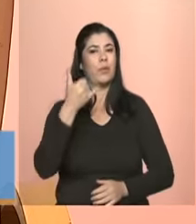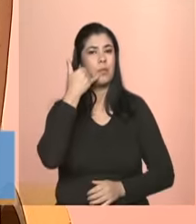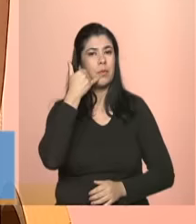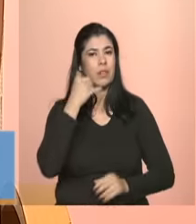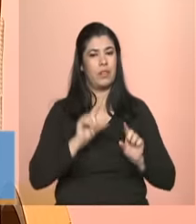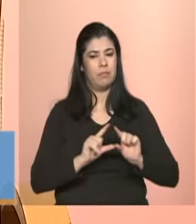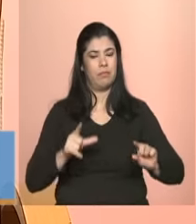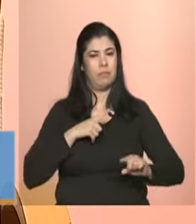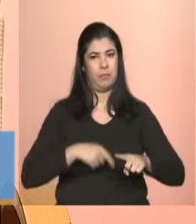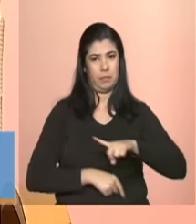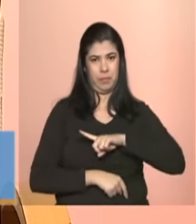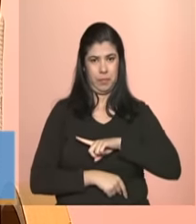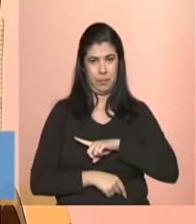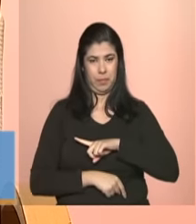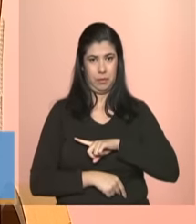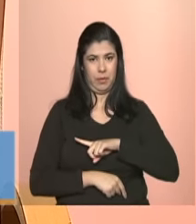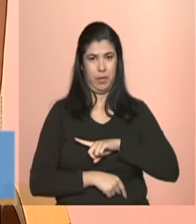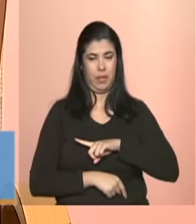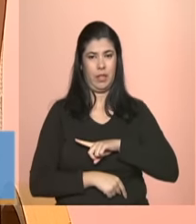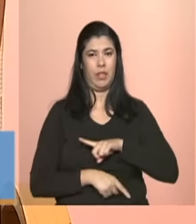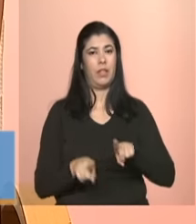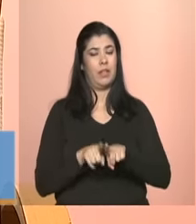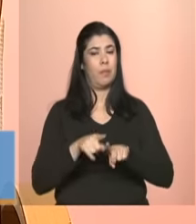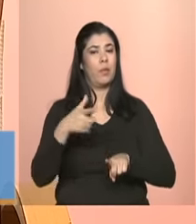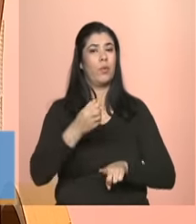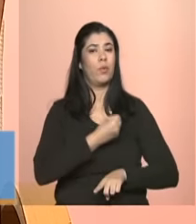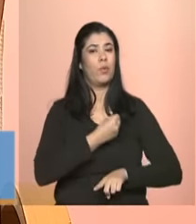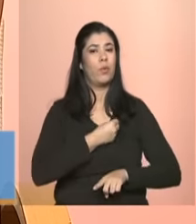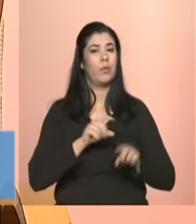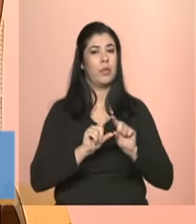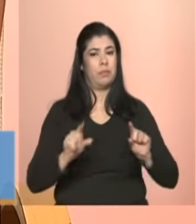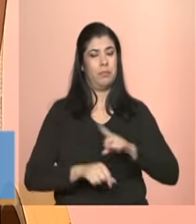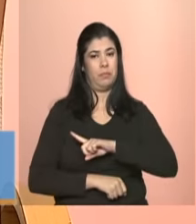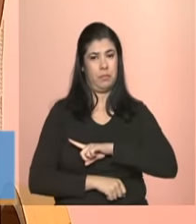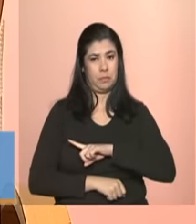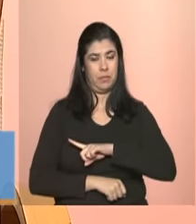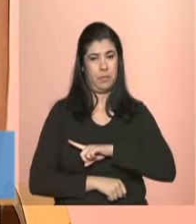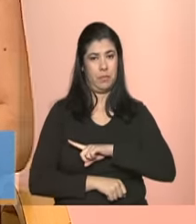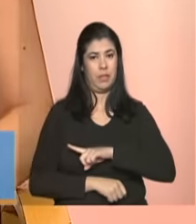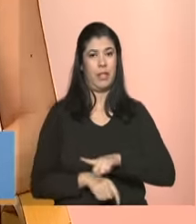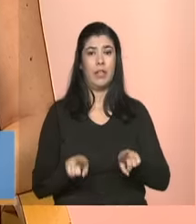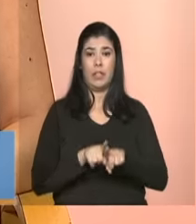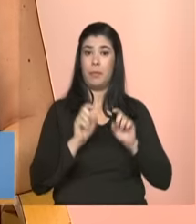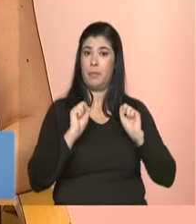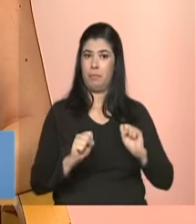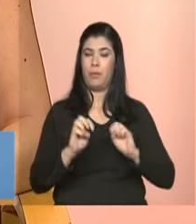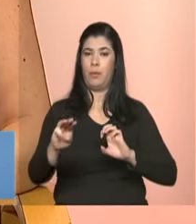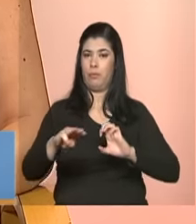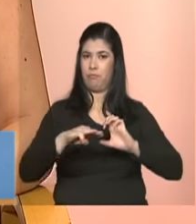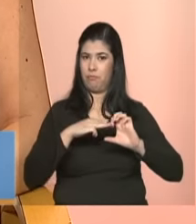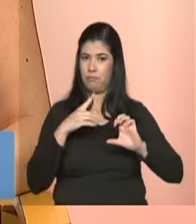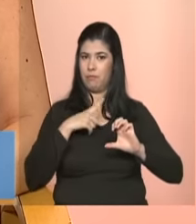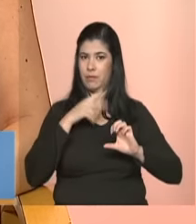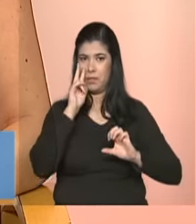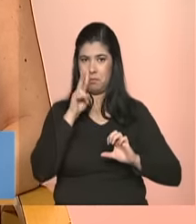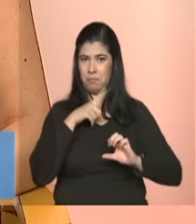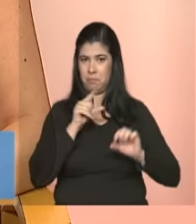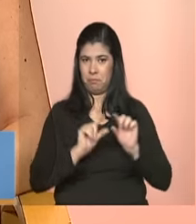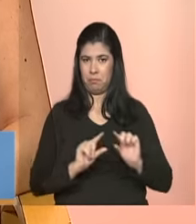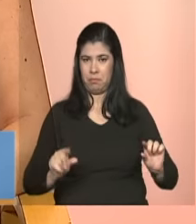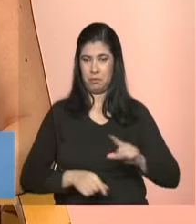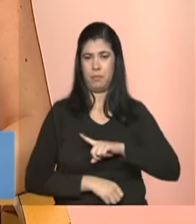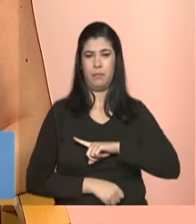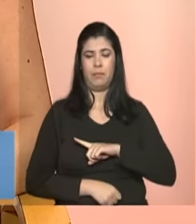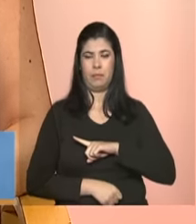3799 5859 ou 3799 5198 ou enviar para o e-mail tele arroba mds